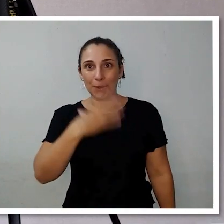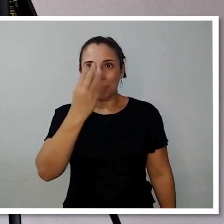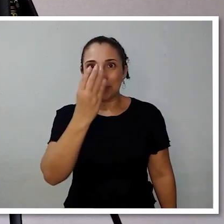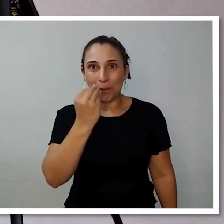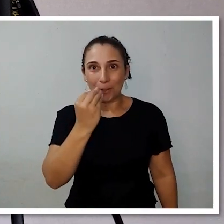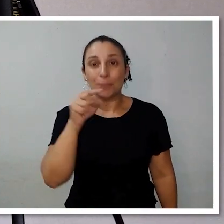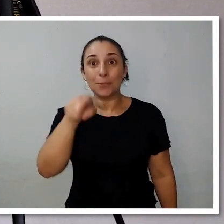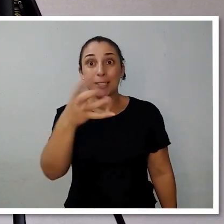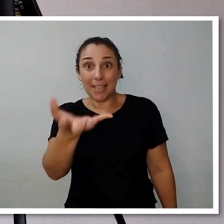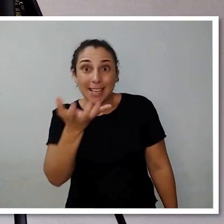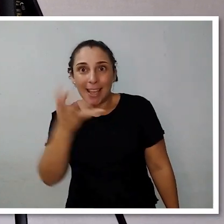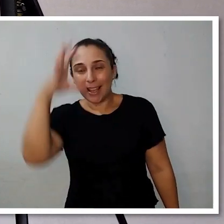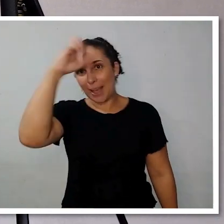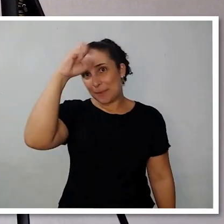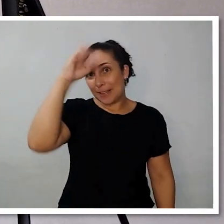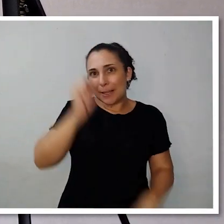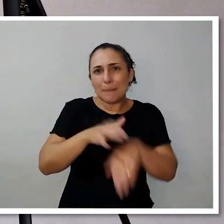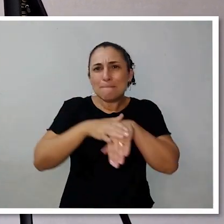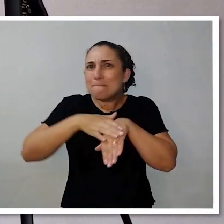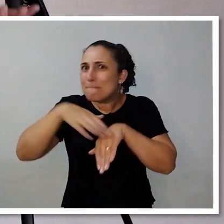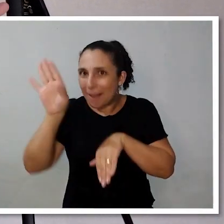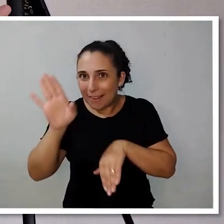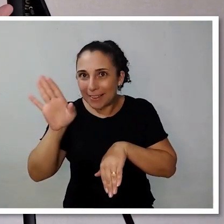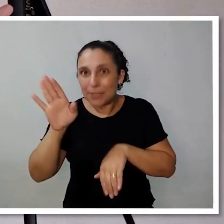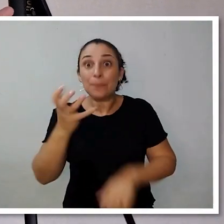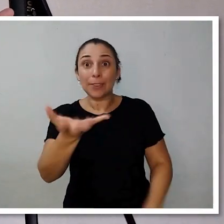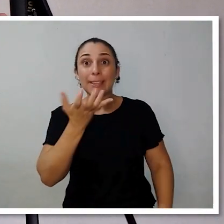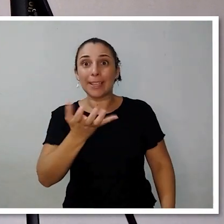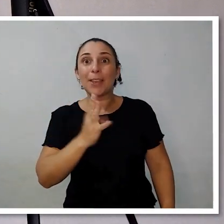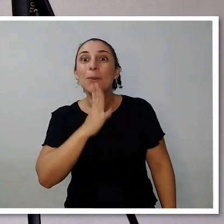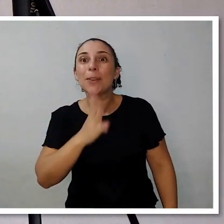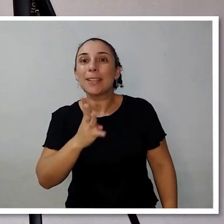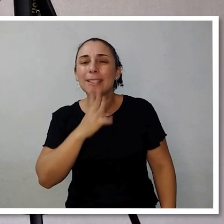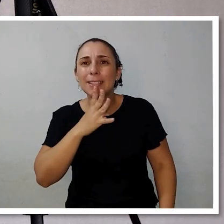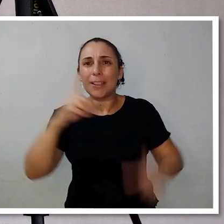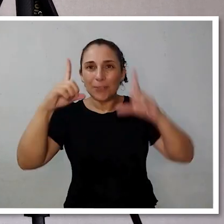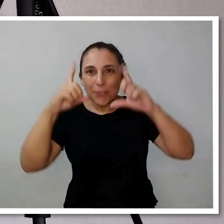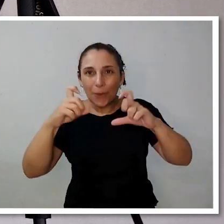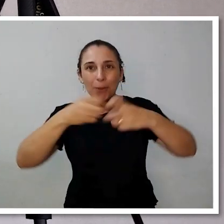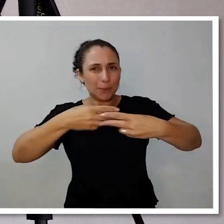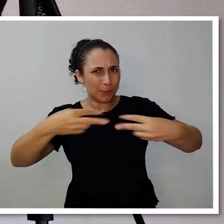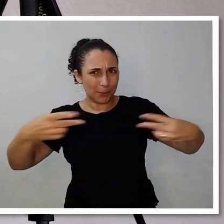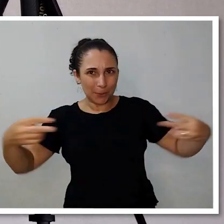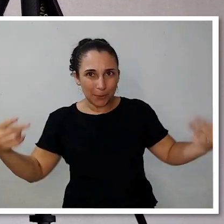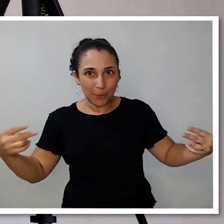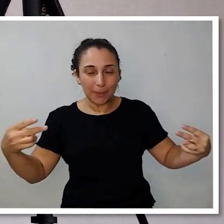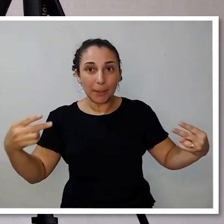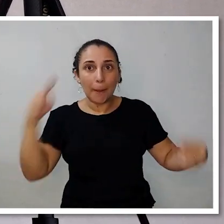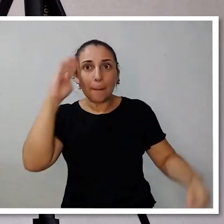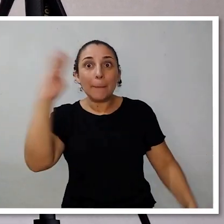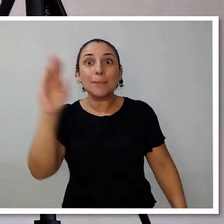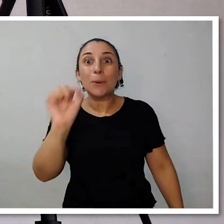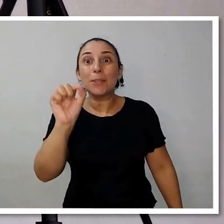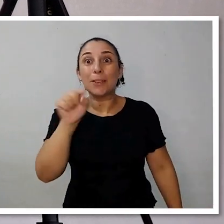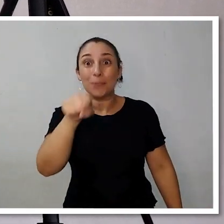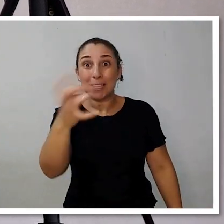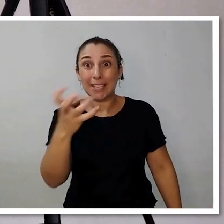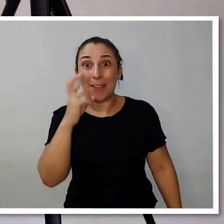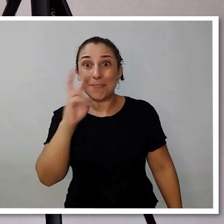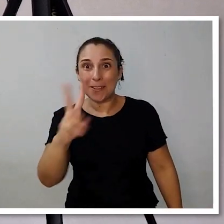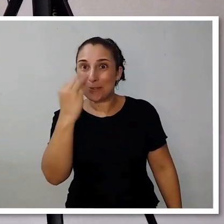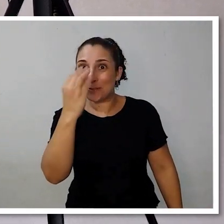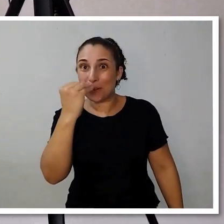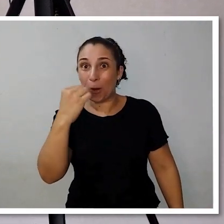Você gosta de fotografia? Quer aprender um pouco mais sobre essa arte? Quer conhecer um pouco sobre equipamentos fotográficos? E o principal,